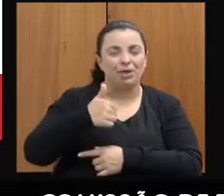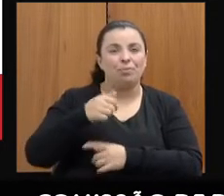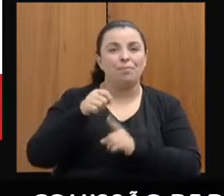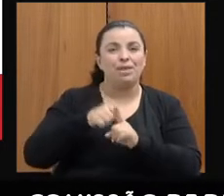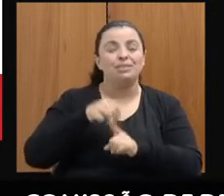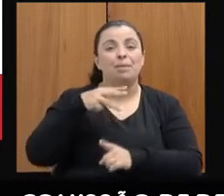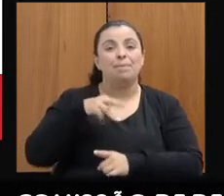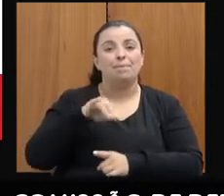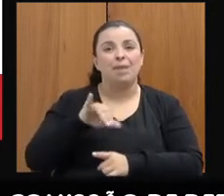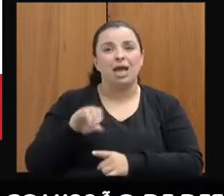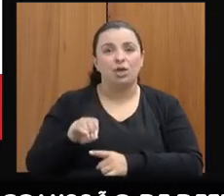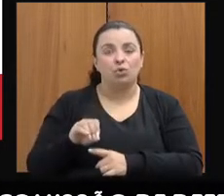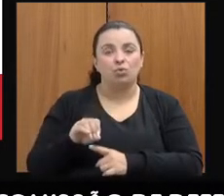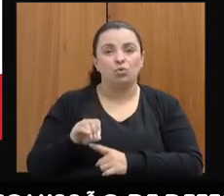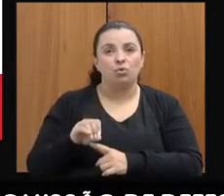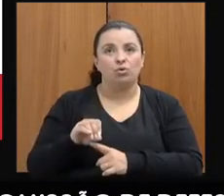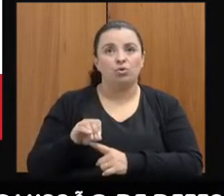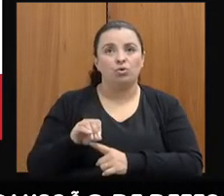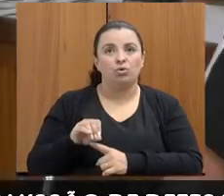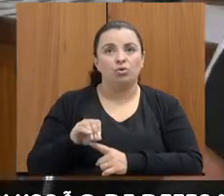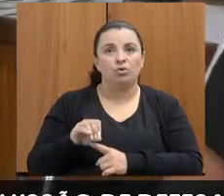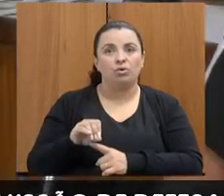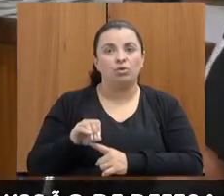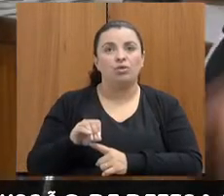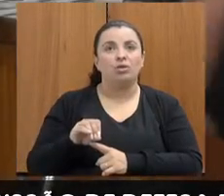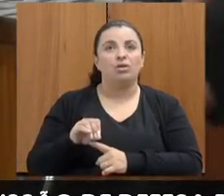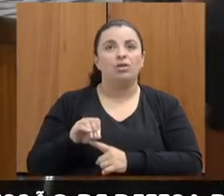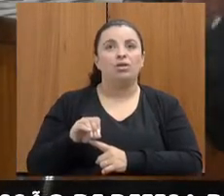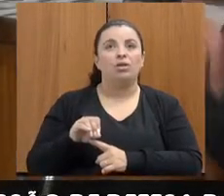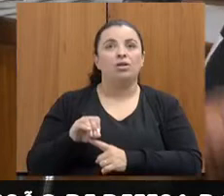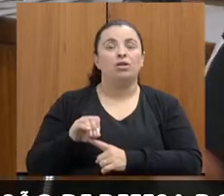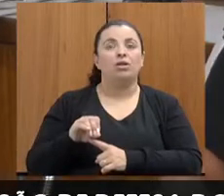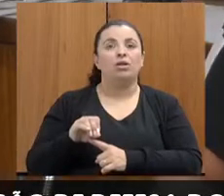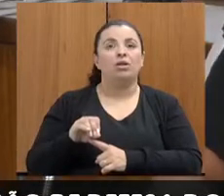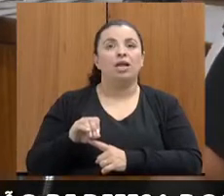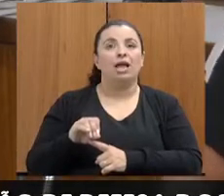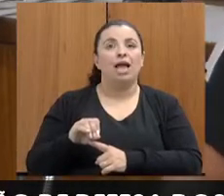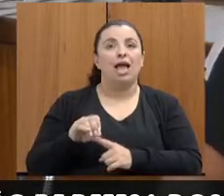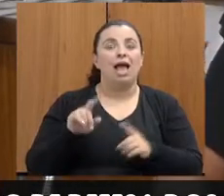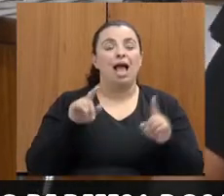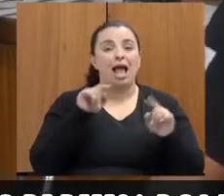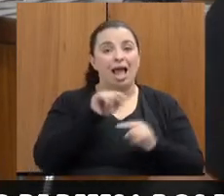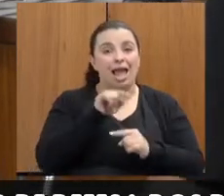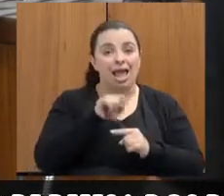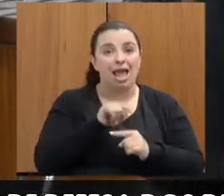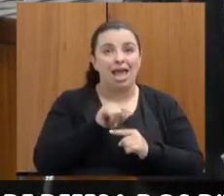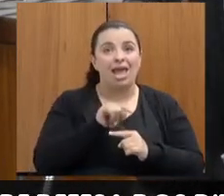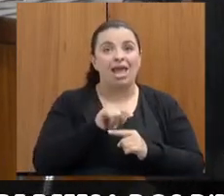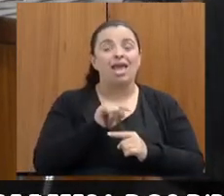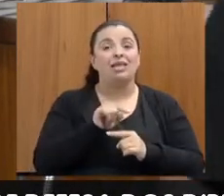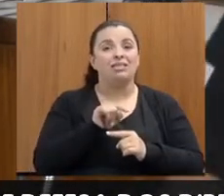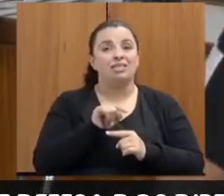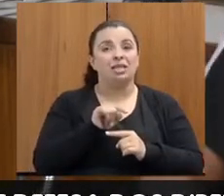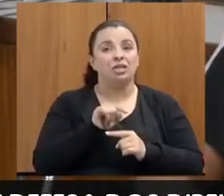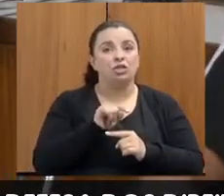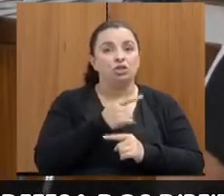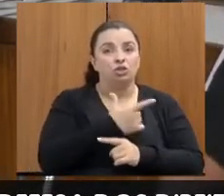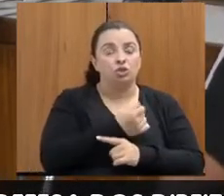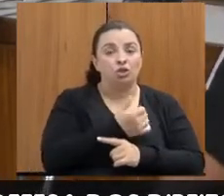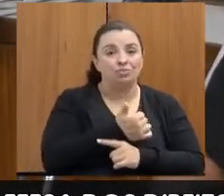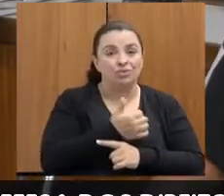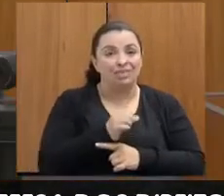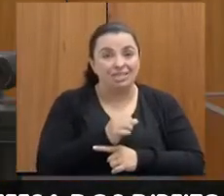mil atendimentos neste ano? Não, de 2016. Esse ano foi 851 no total. 851.